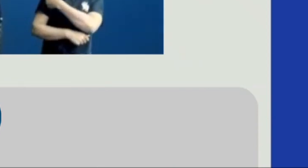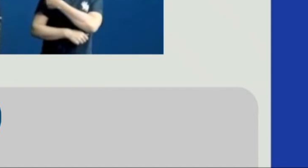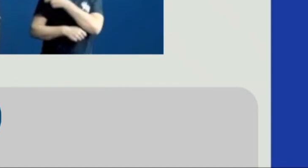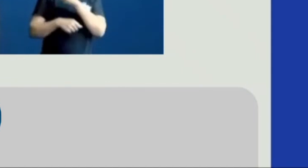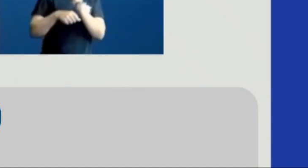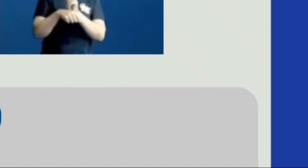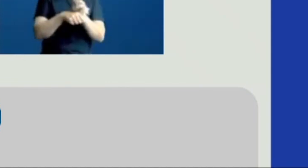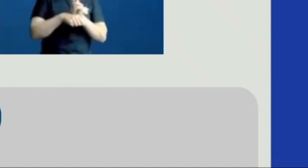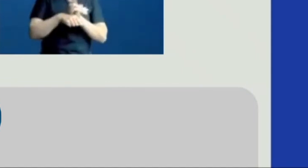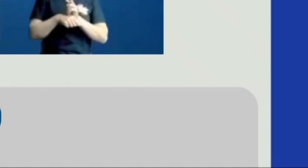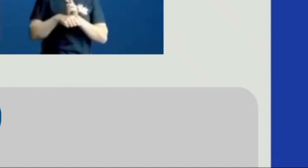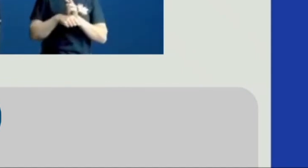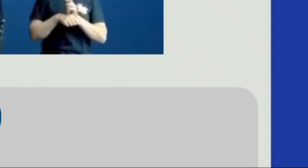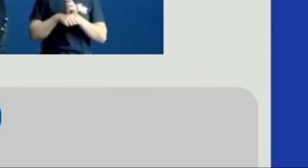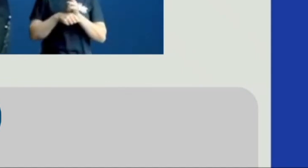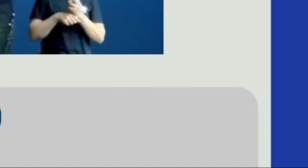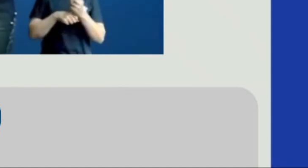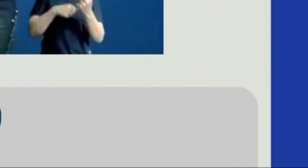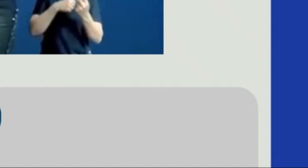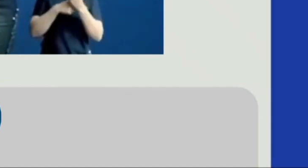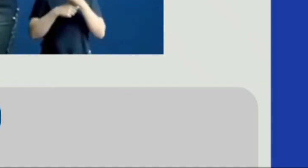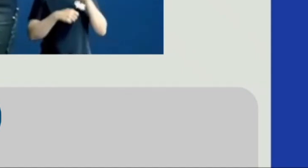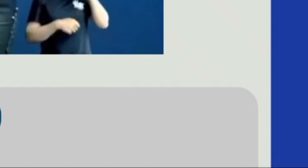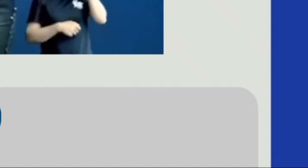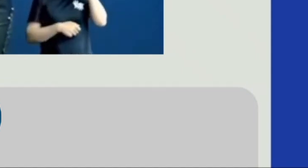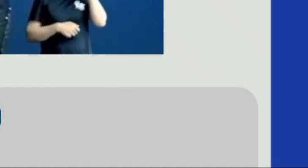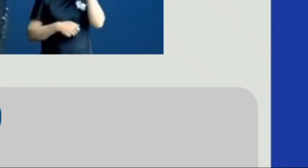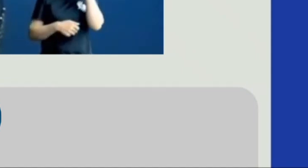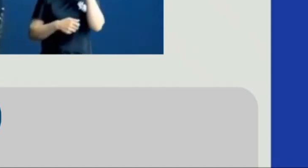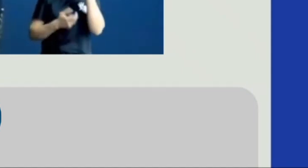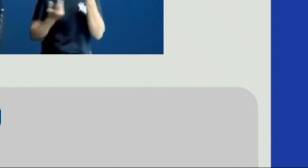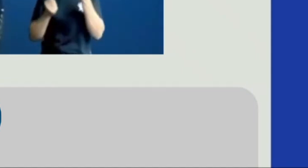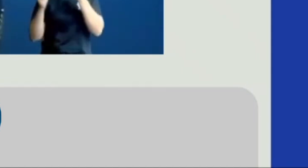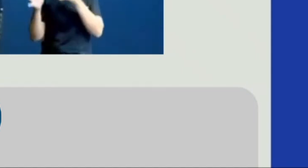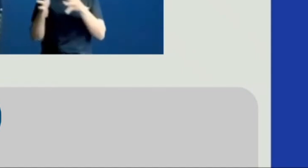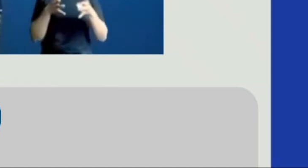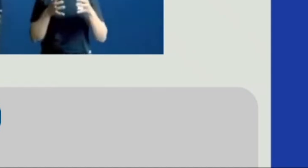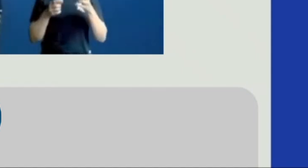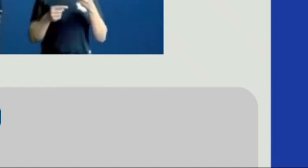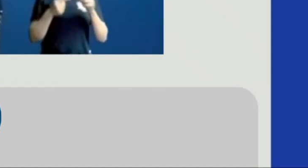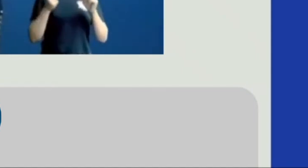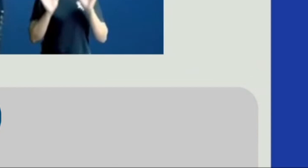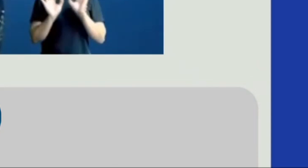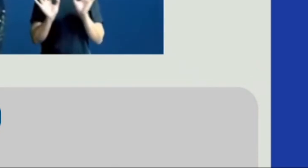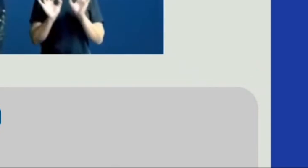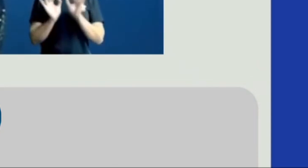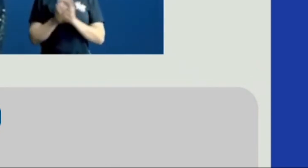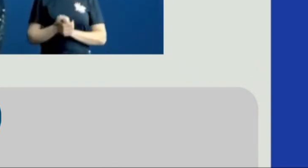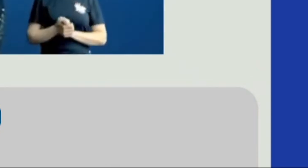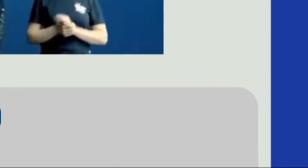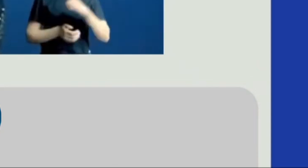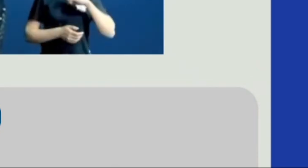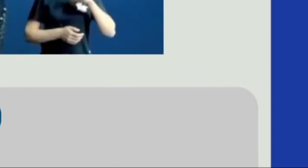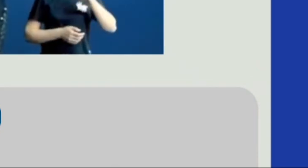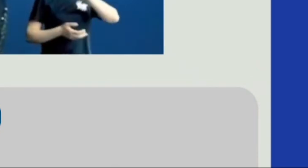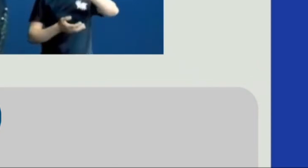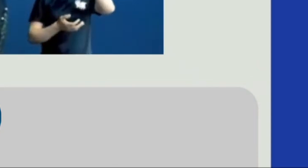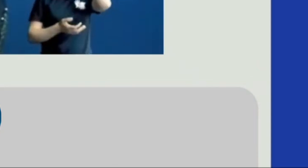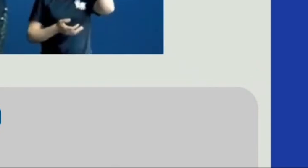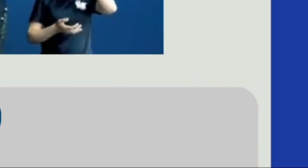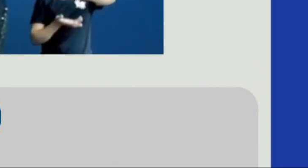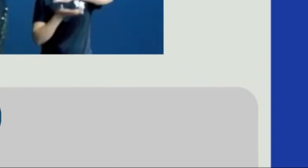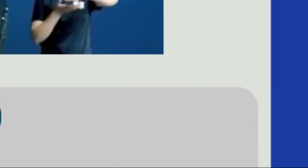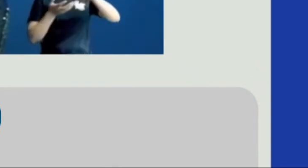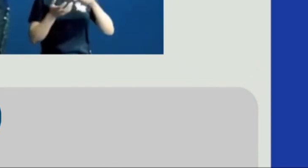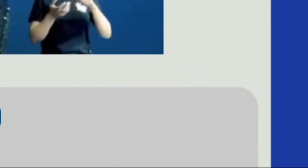vacina e ficar bem vigilante. Se previna dos perigos e não seja vacilante. Tem muita